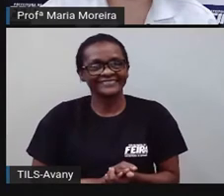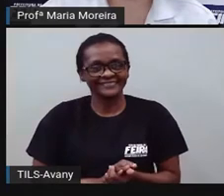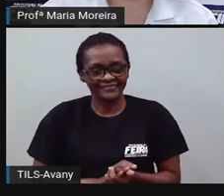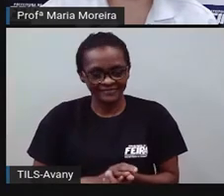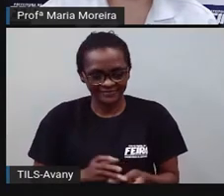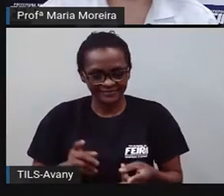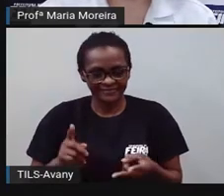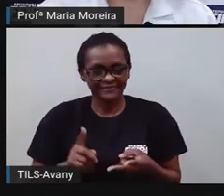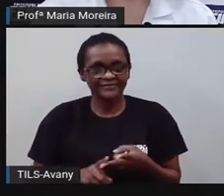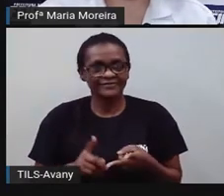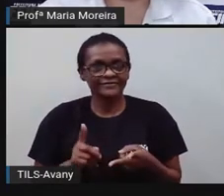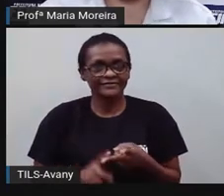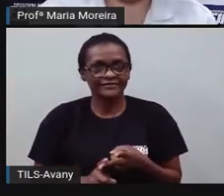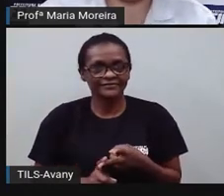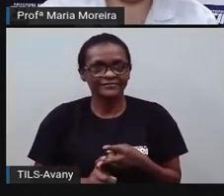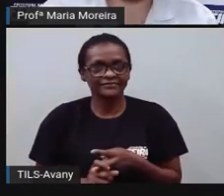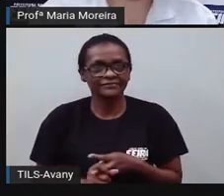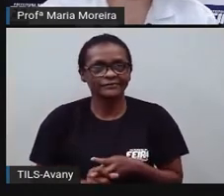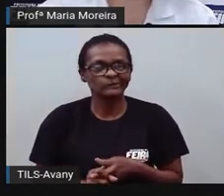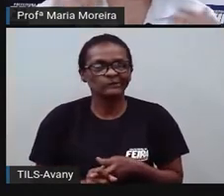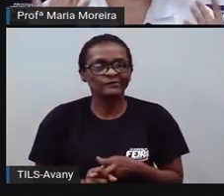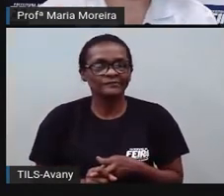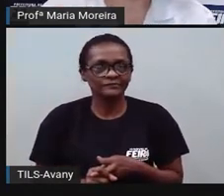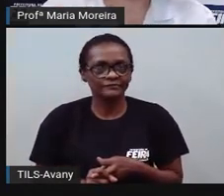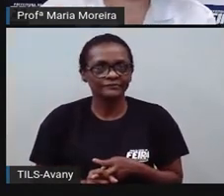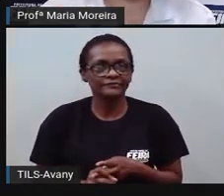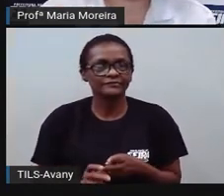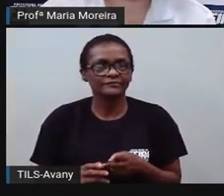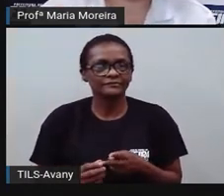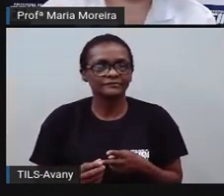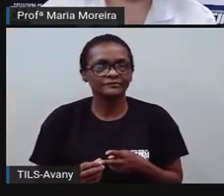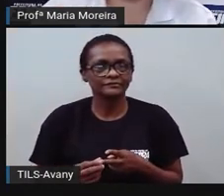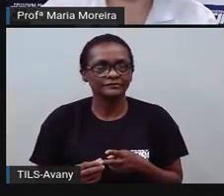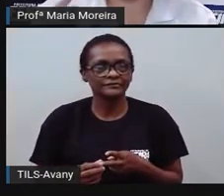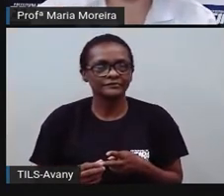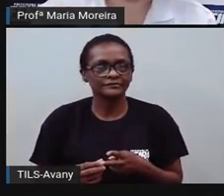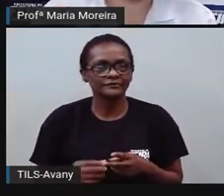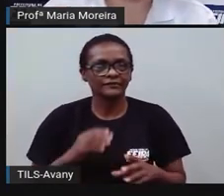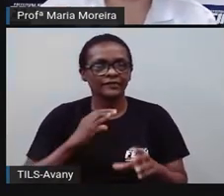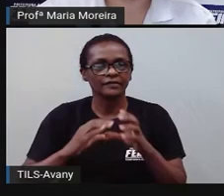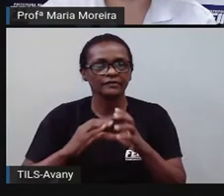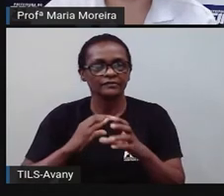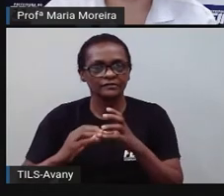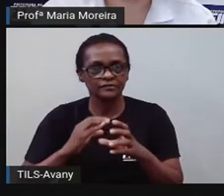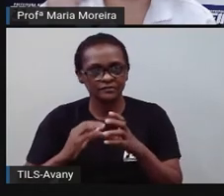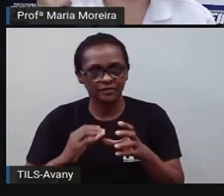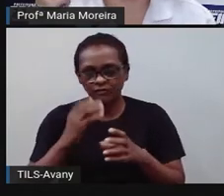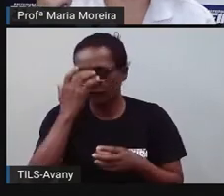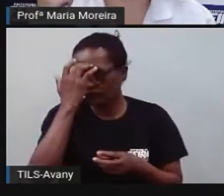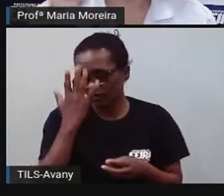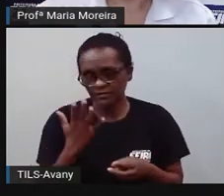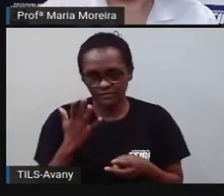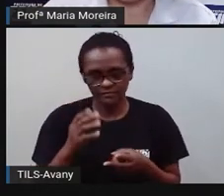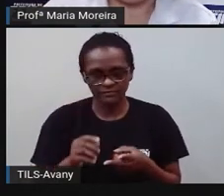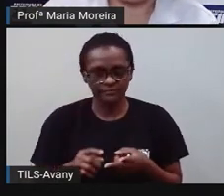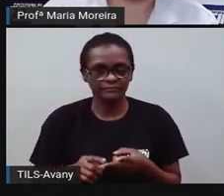comunicação, né? Principalmente nos meios de comunicação, TV, internet,